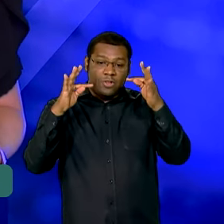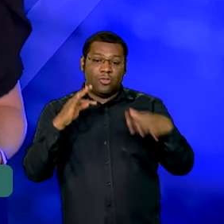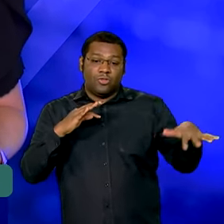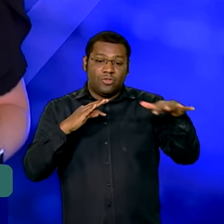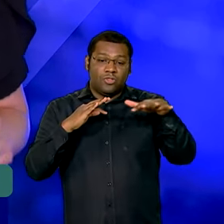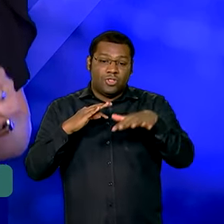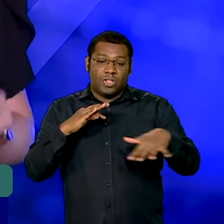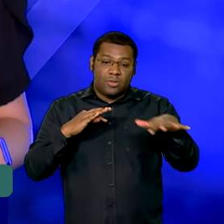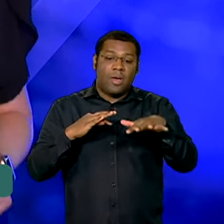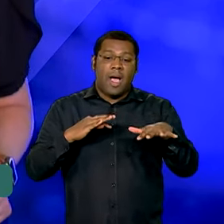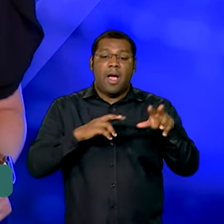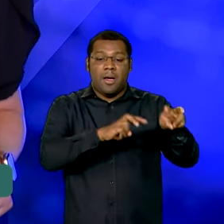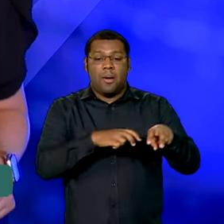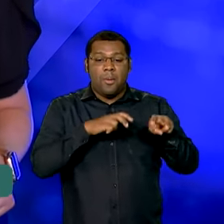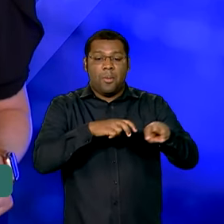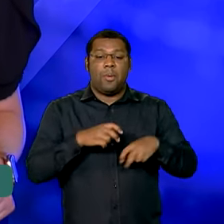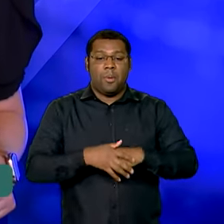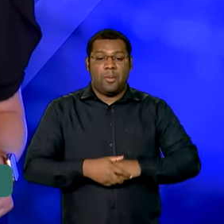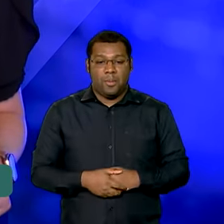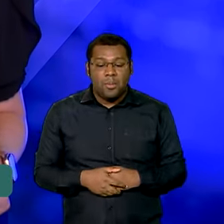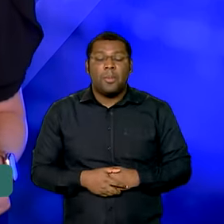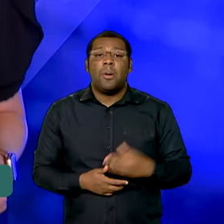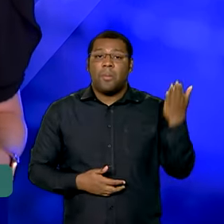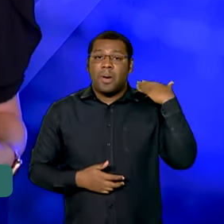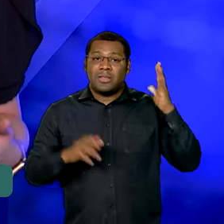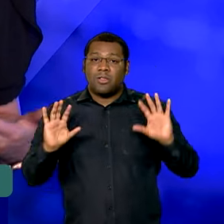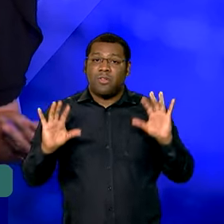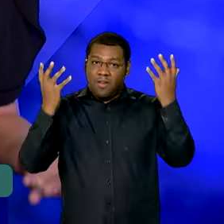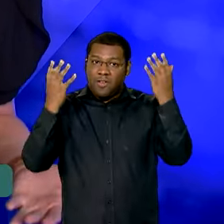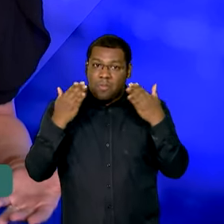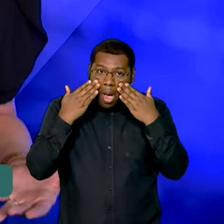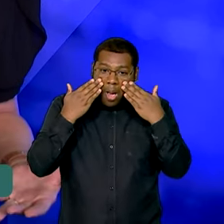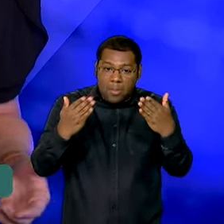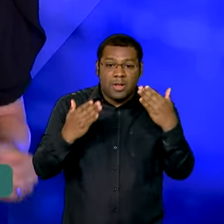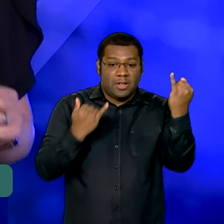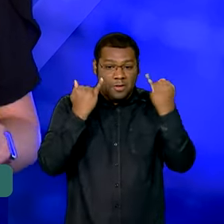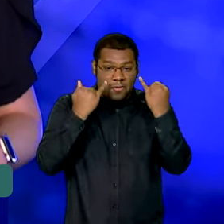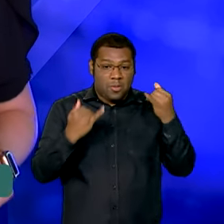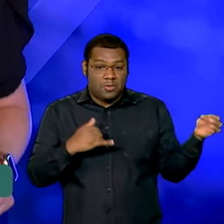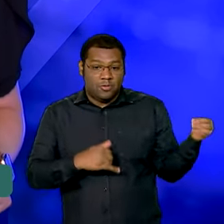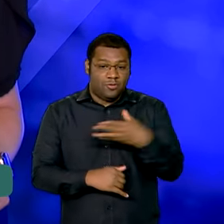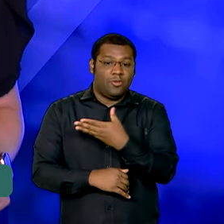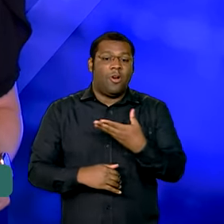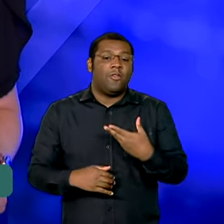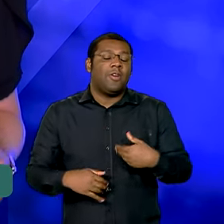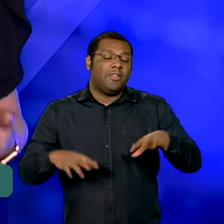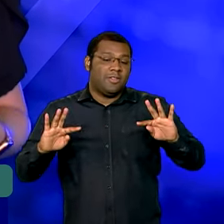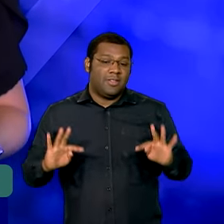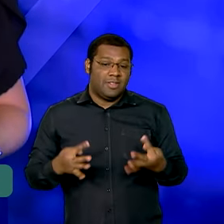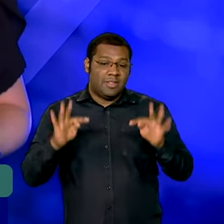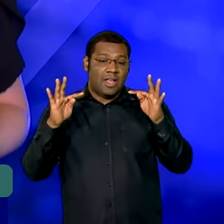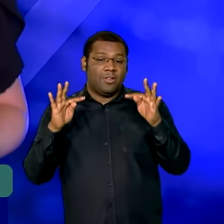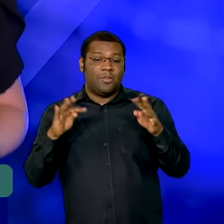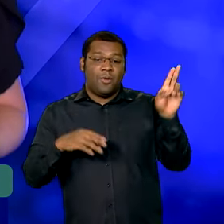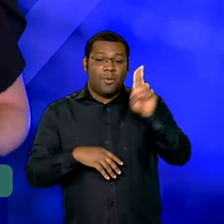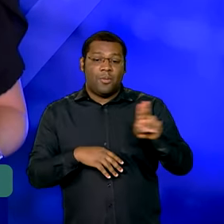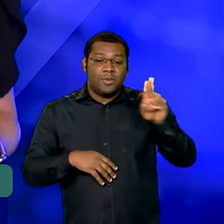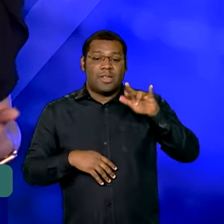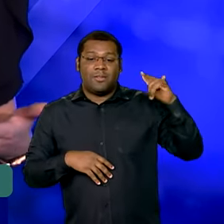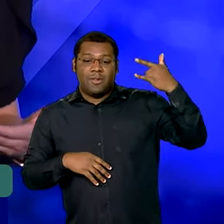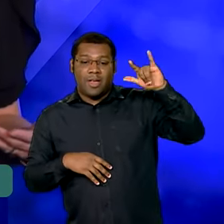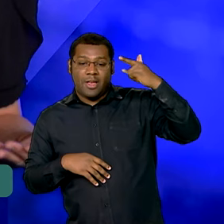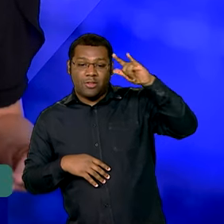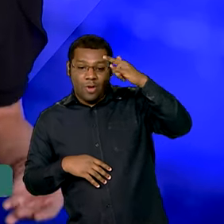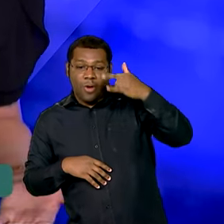rurais. Durante a solenidade, foram apresentadas algumas novidades, como tecnologias que usam imagens de drone